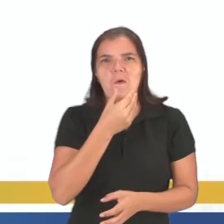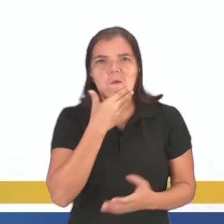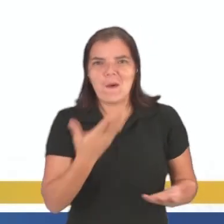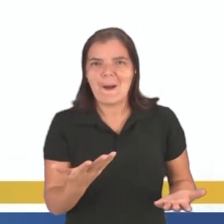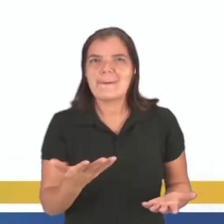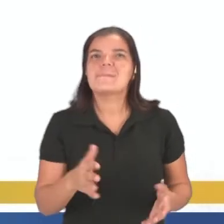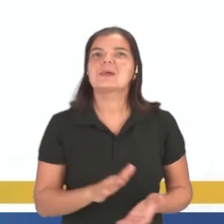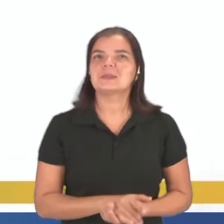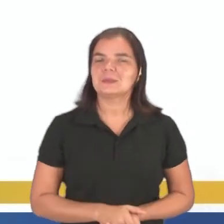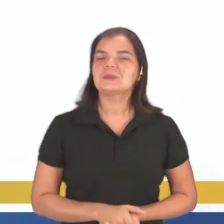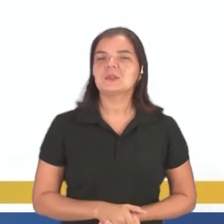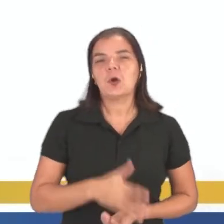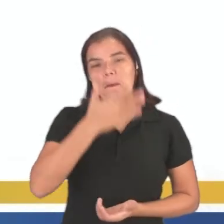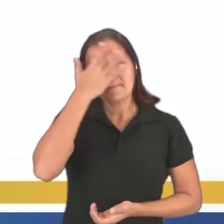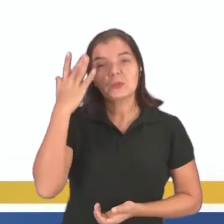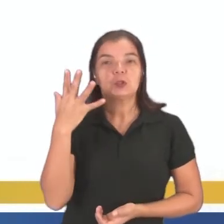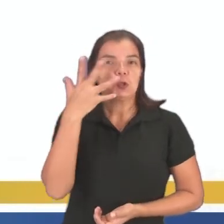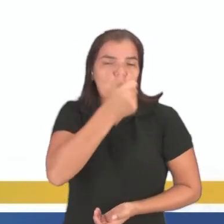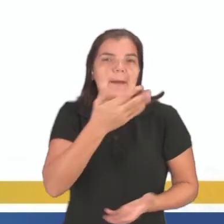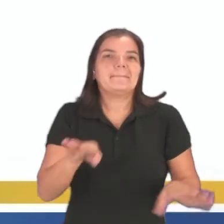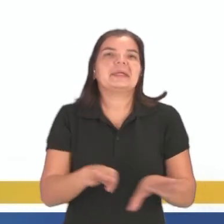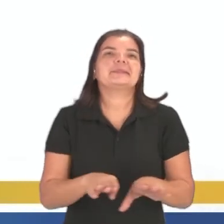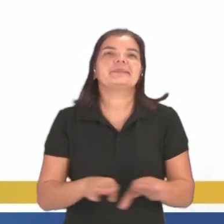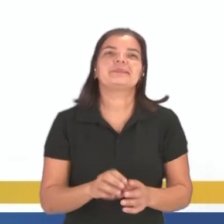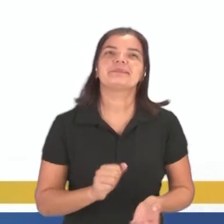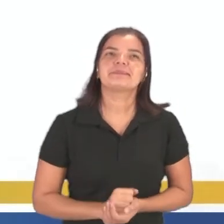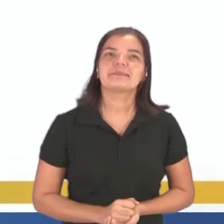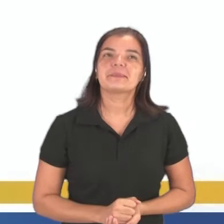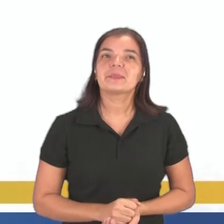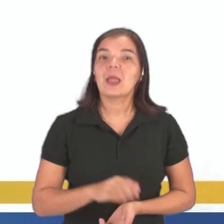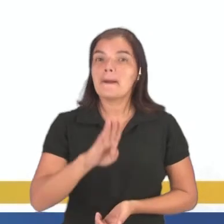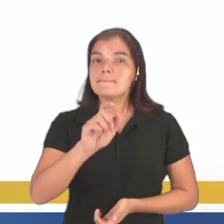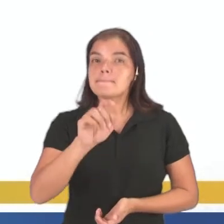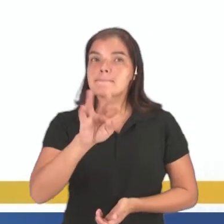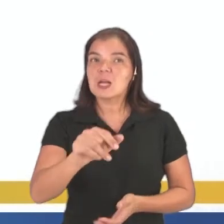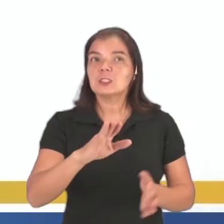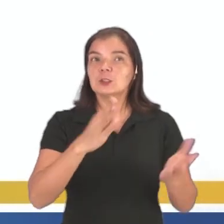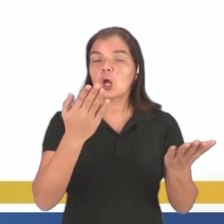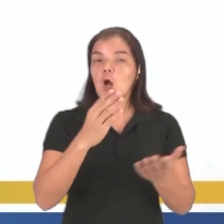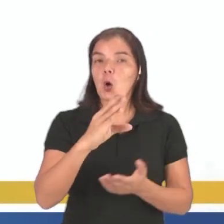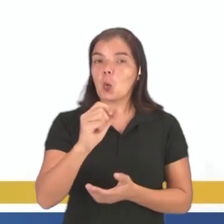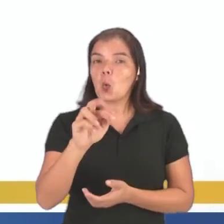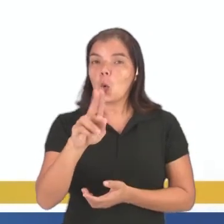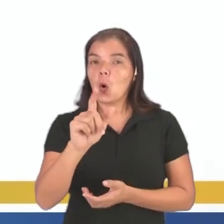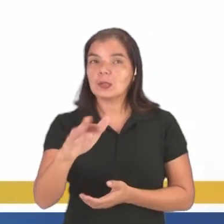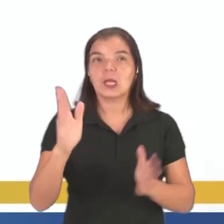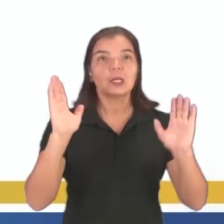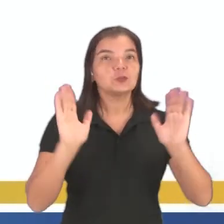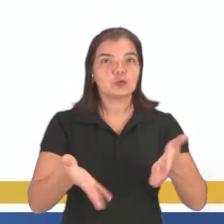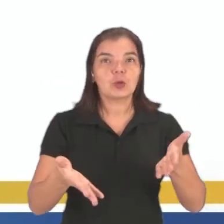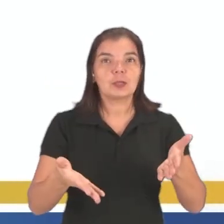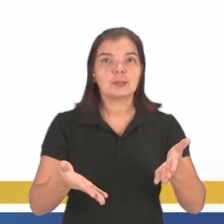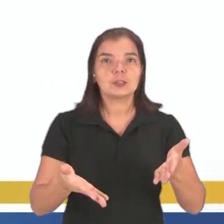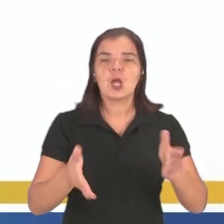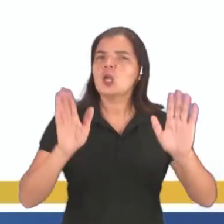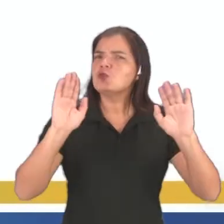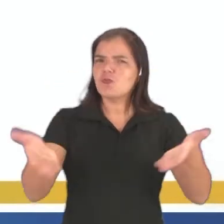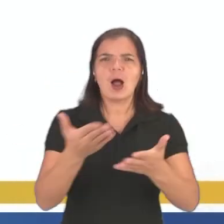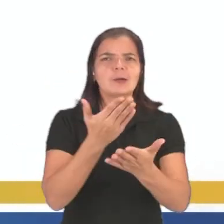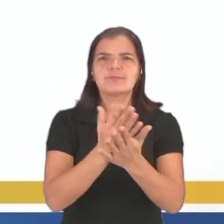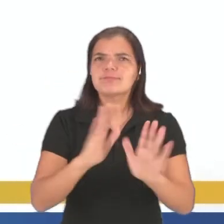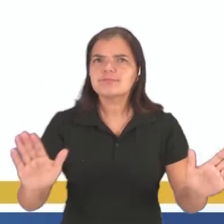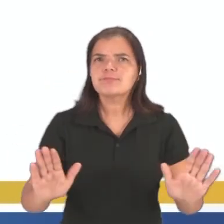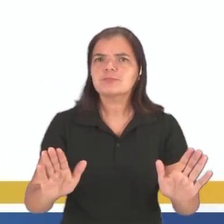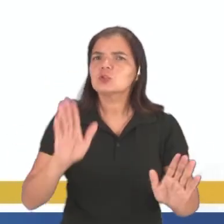chico, quer dizer que a pessoa é bonita, certo? Basta, corta-la já, olha essa segunda aí, basta, corta-la já.